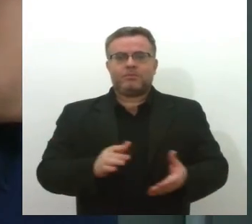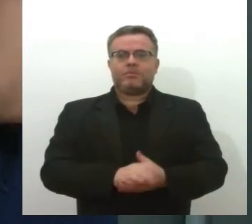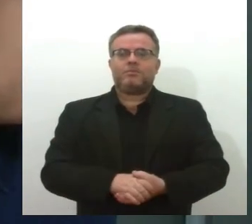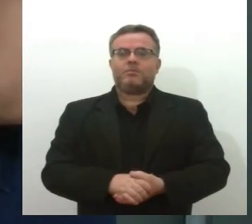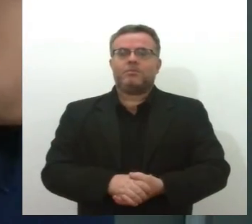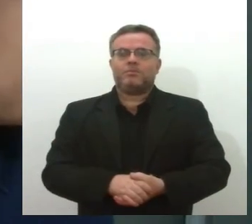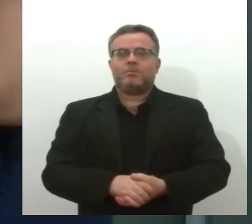Eu que agradeço. Bom dia.